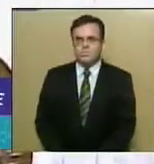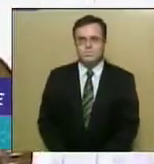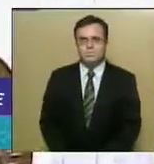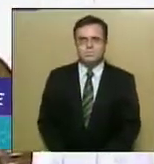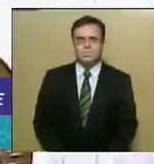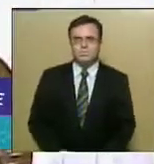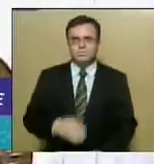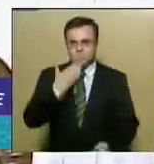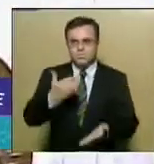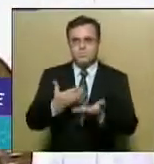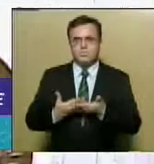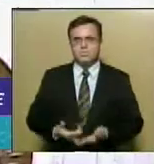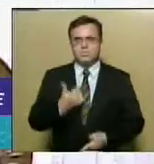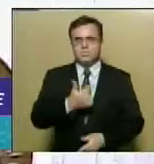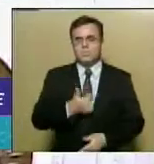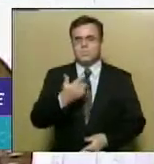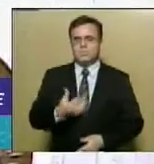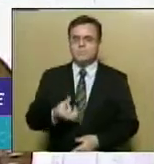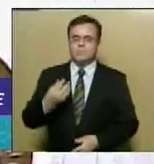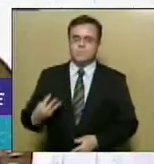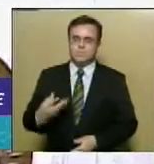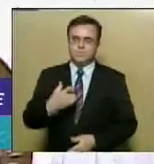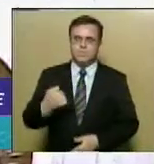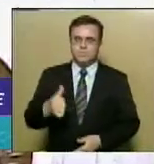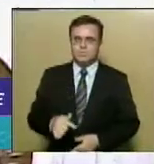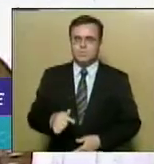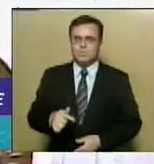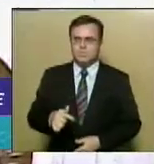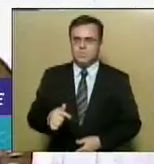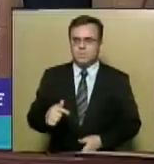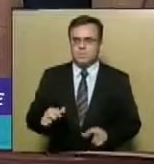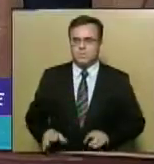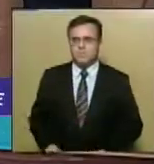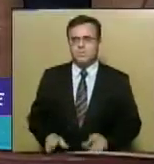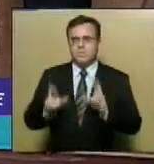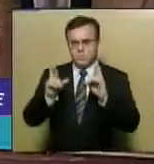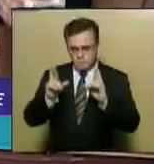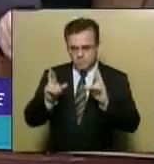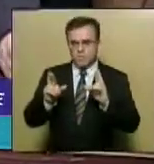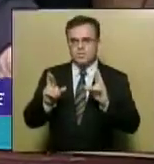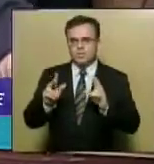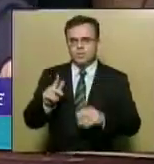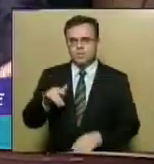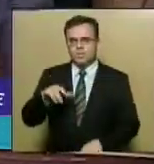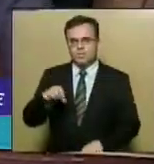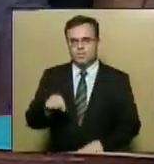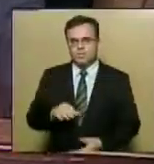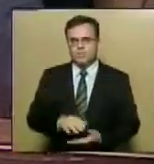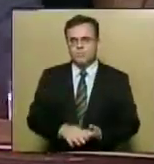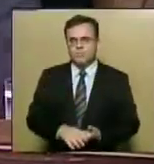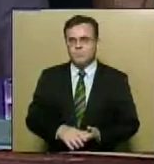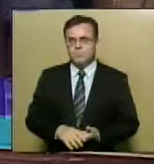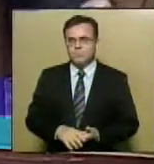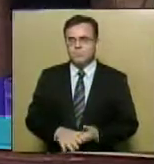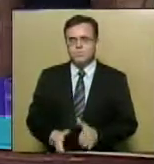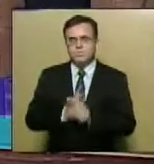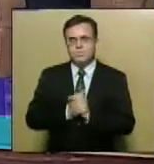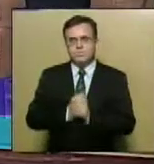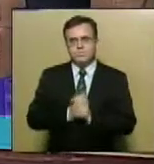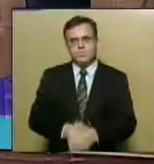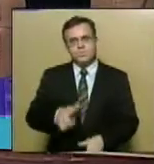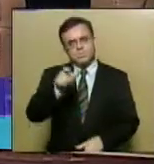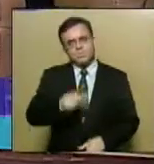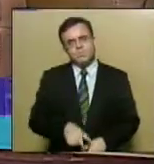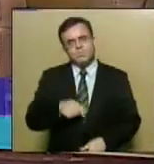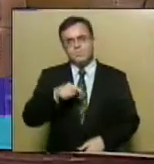Requerimento número 263, 2017, de autoria do deputado Jorge Passos. Congratulações ao